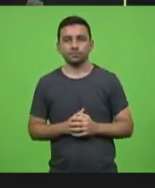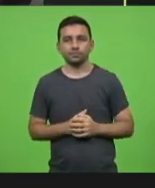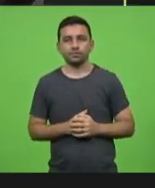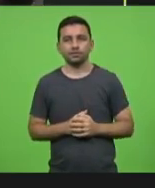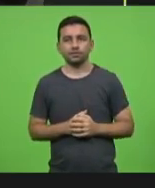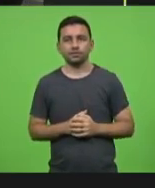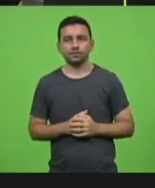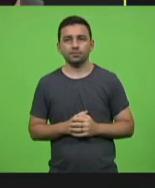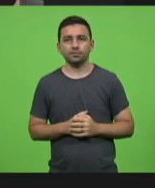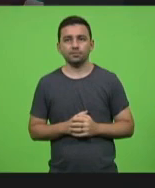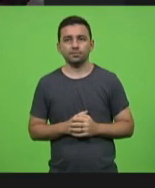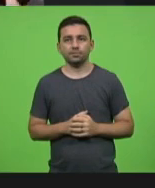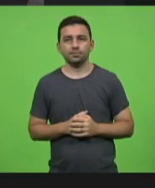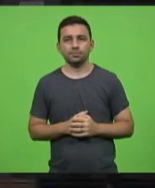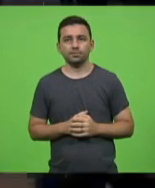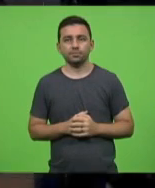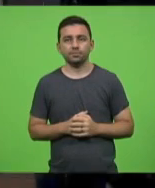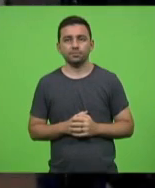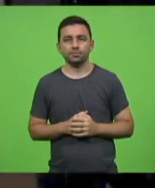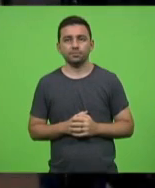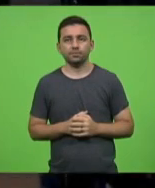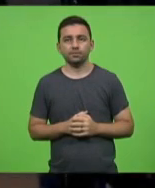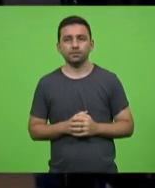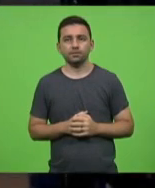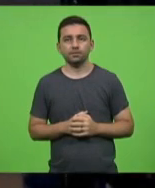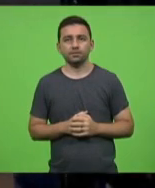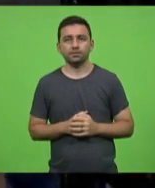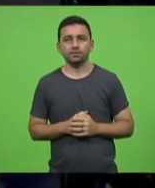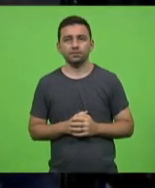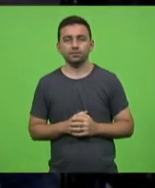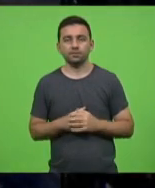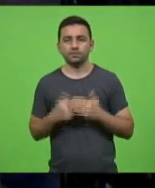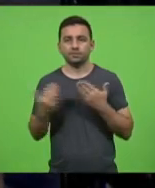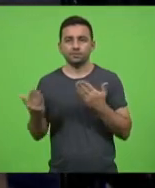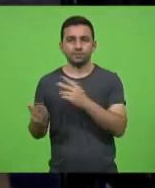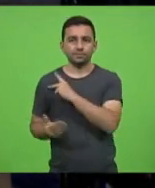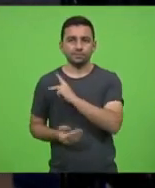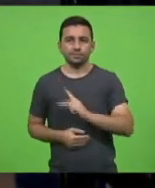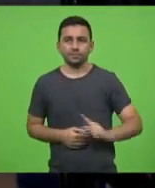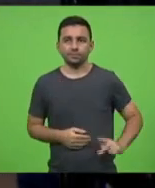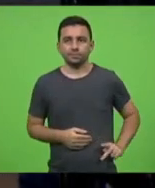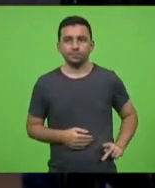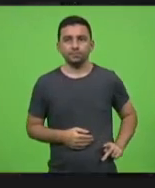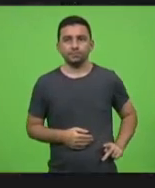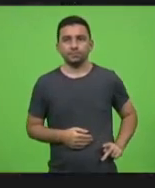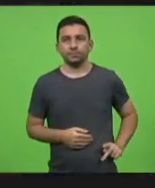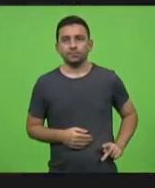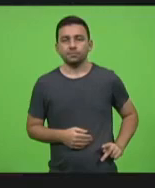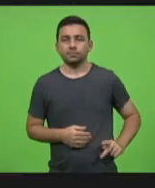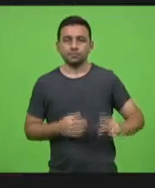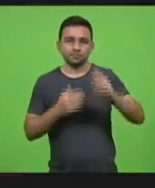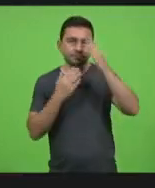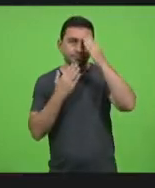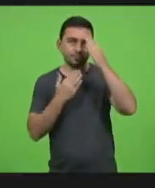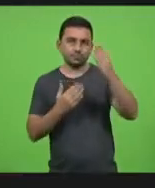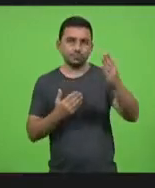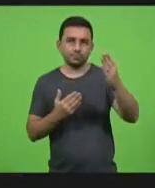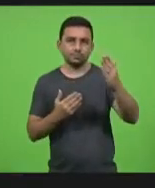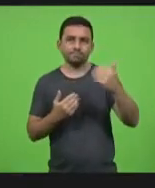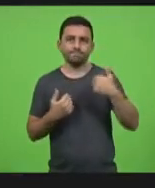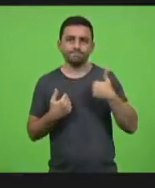Minoto Minoto deputado Jair Minoto senhor presidente agradeço pelo deferimento